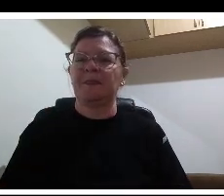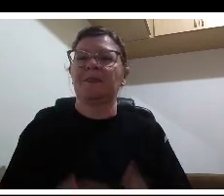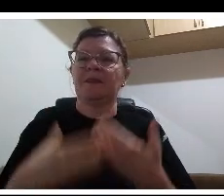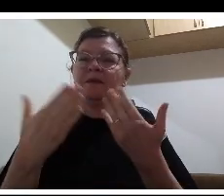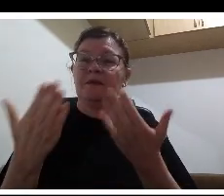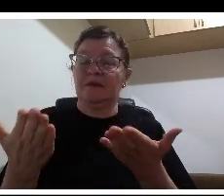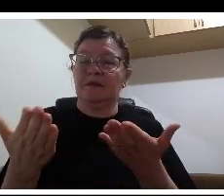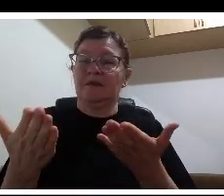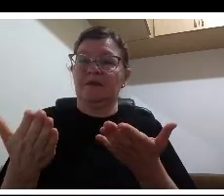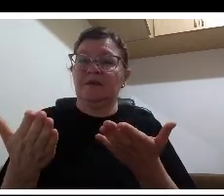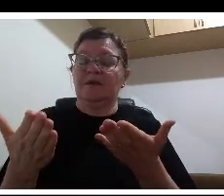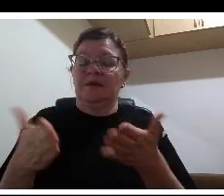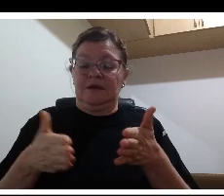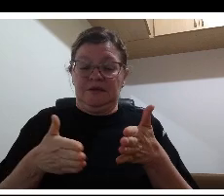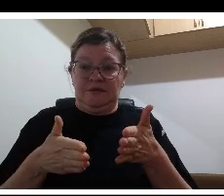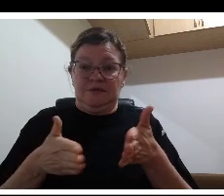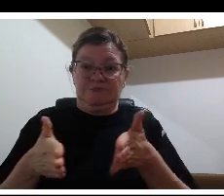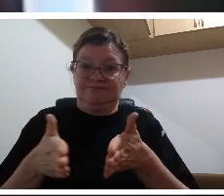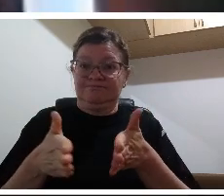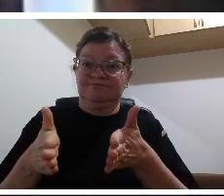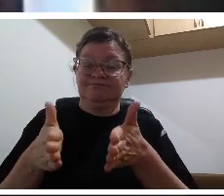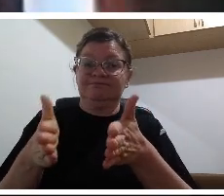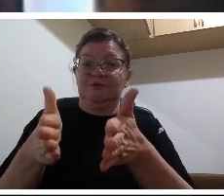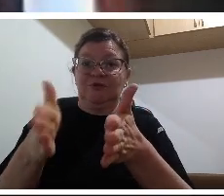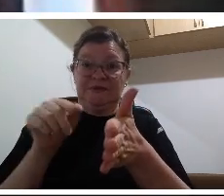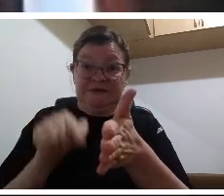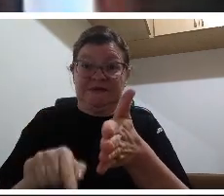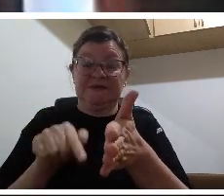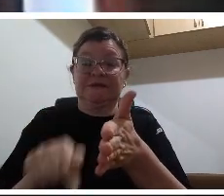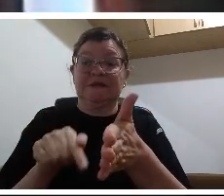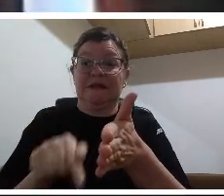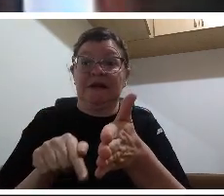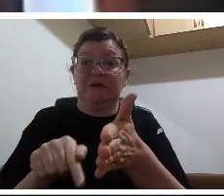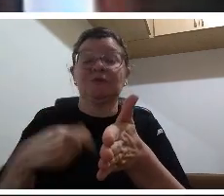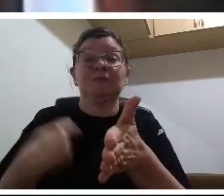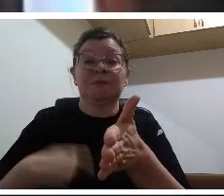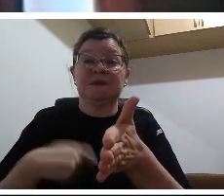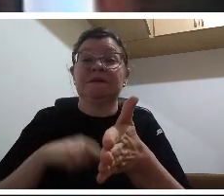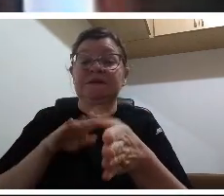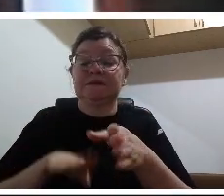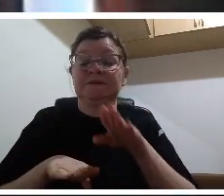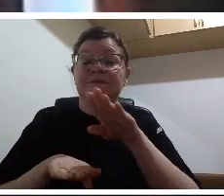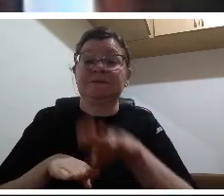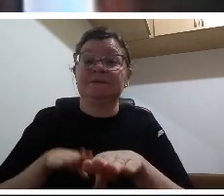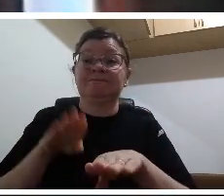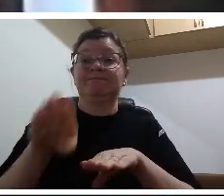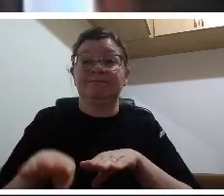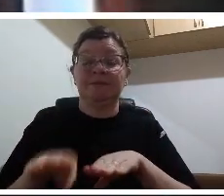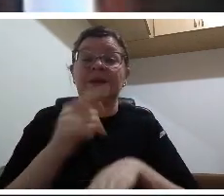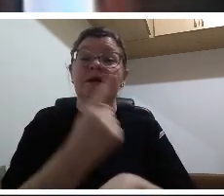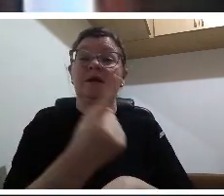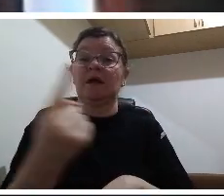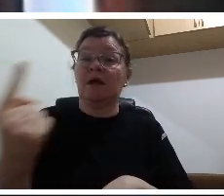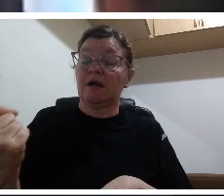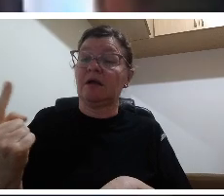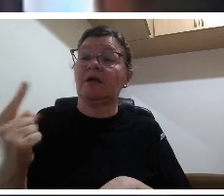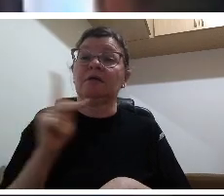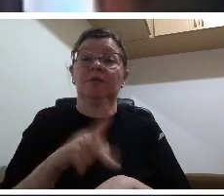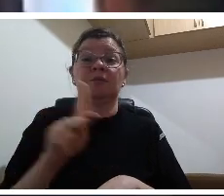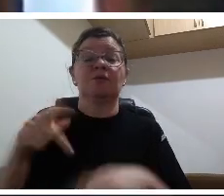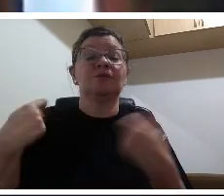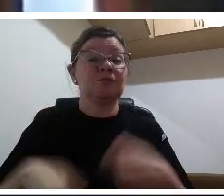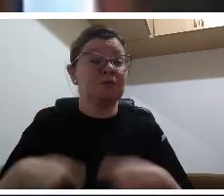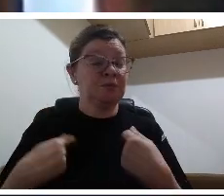se de Maringá a Araucária tem um caminho tem uma estrada tem uma rodovia